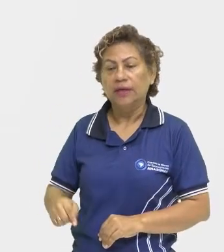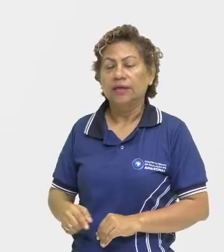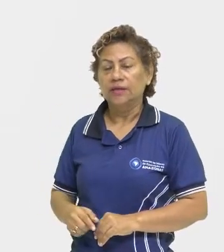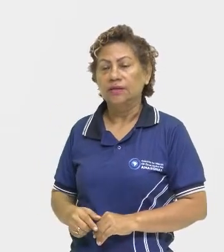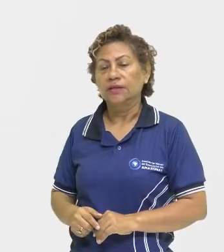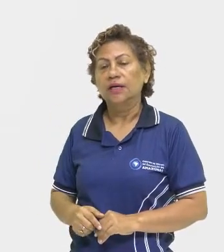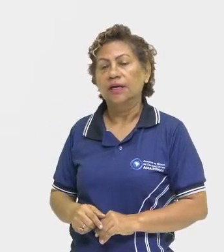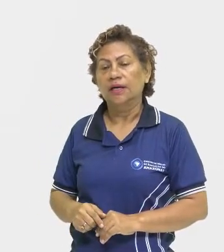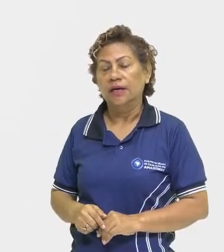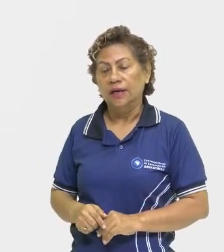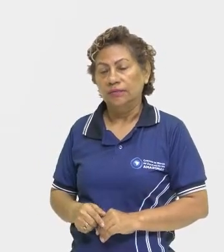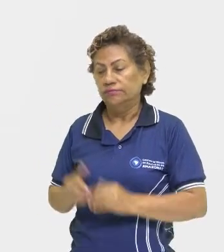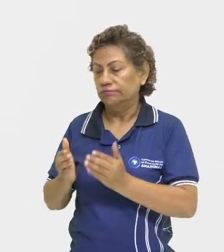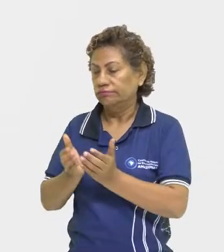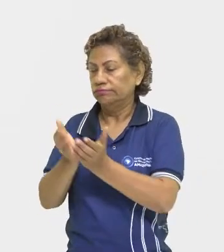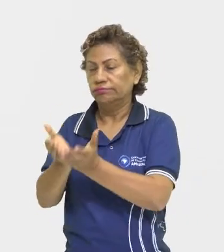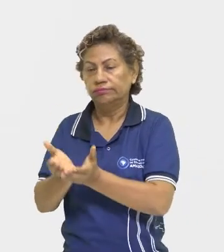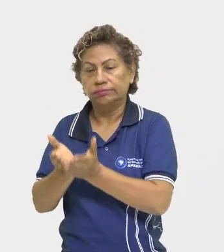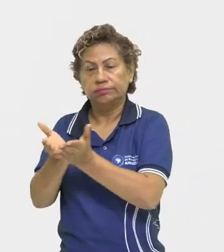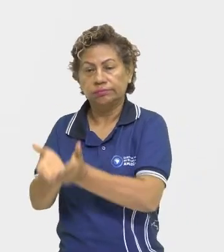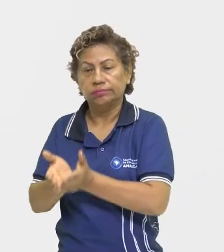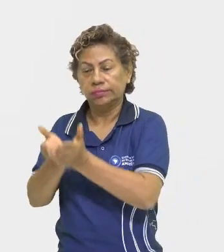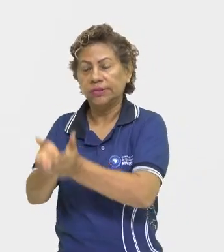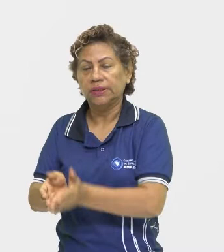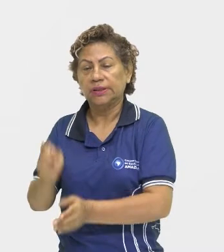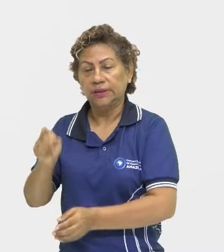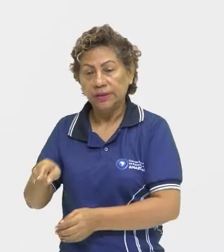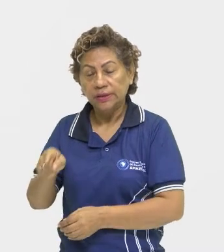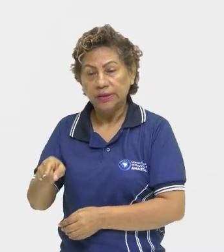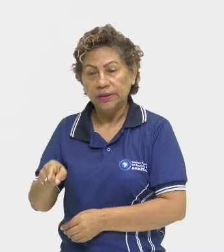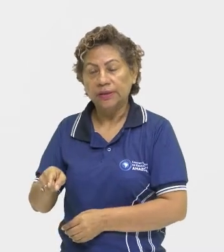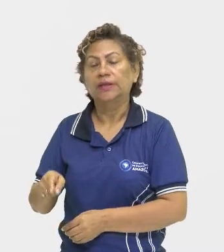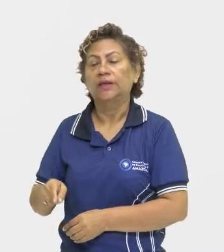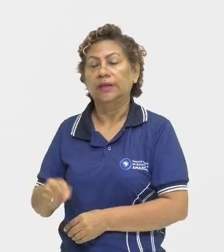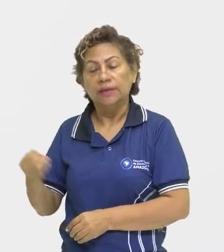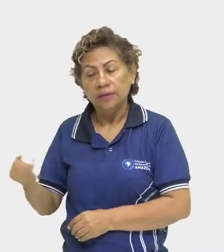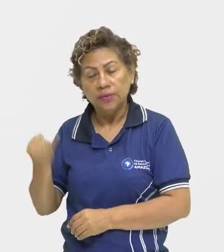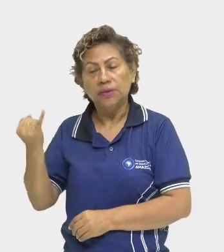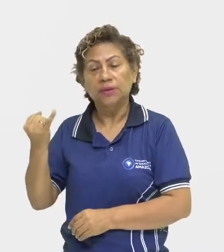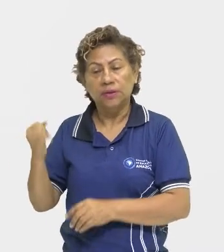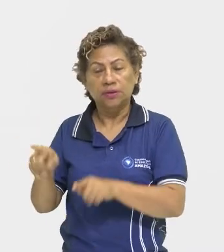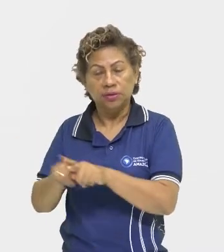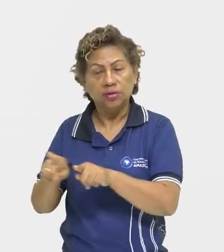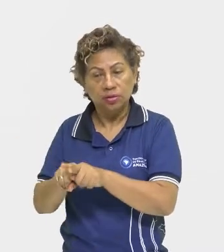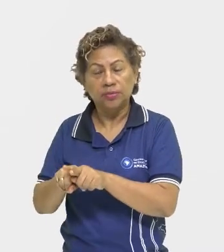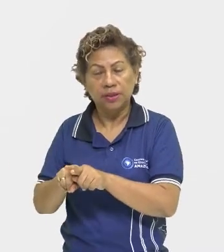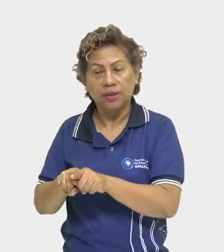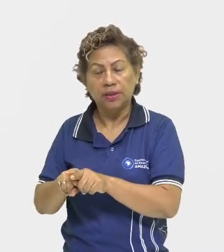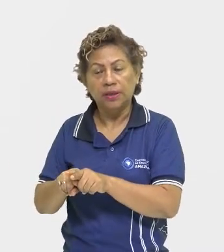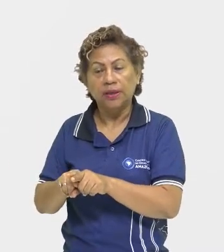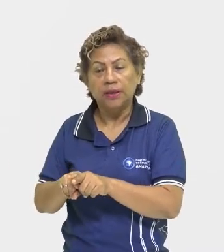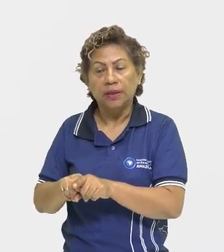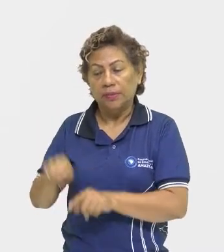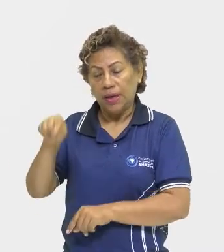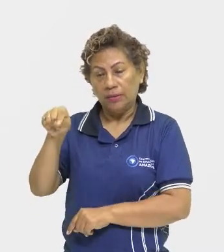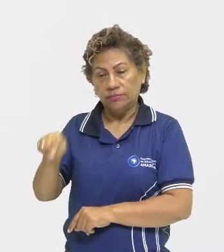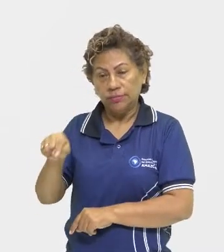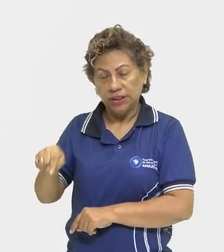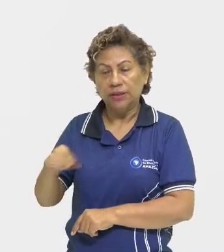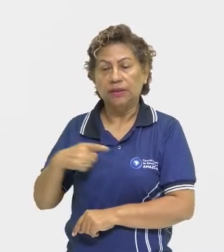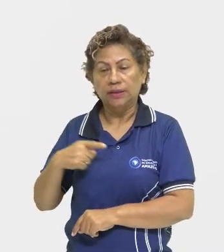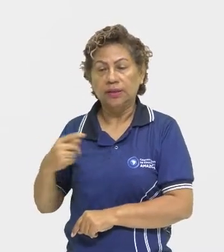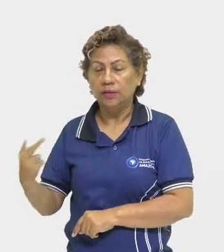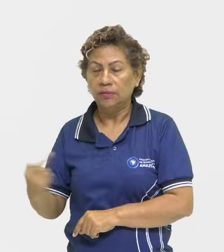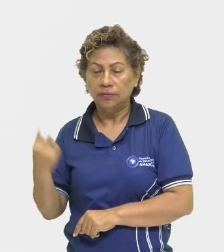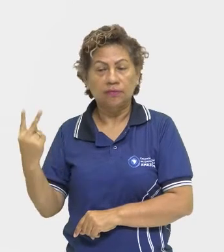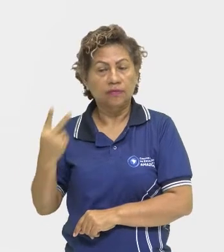de catequese, também tem valor histórico documental. Mas, acima de tudo, tem esse valor